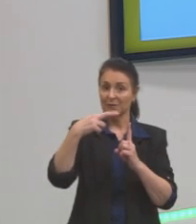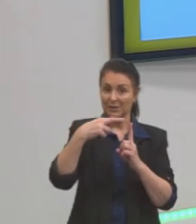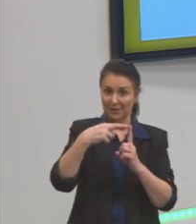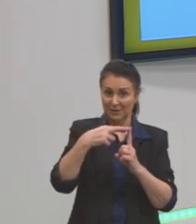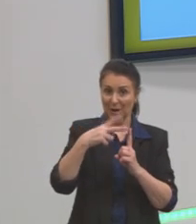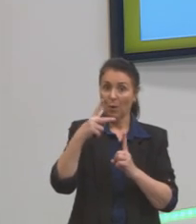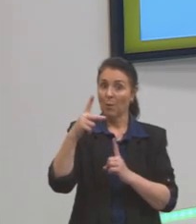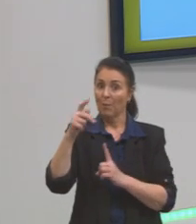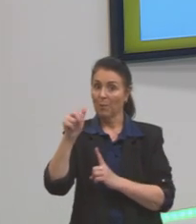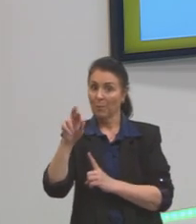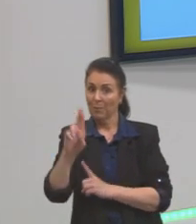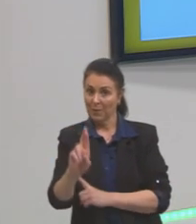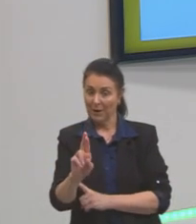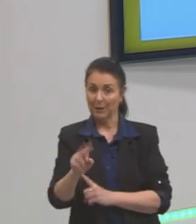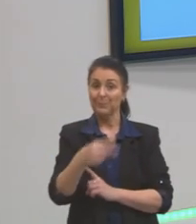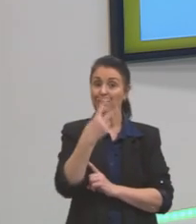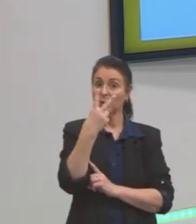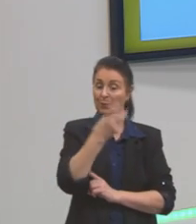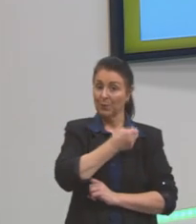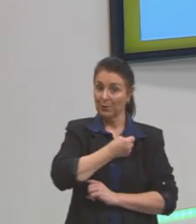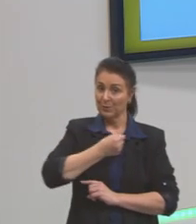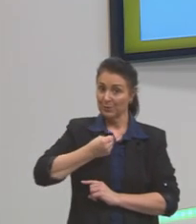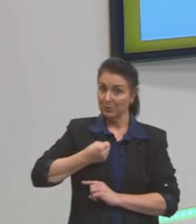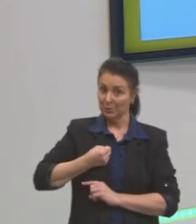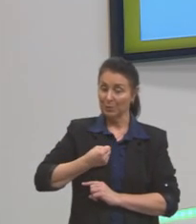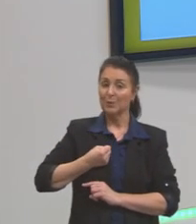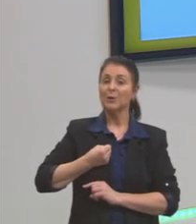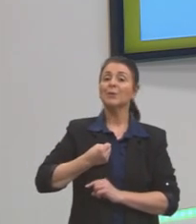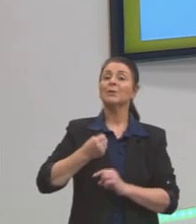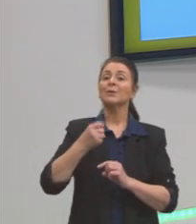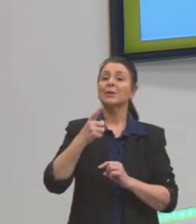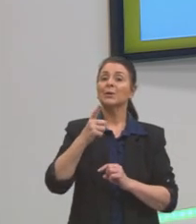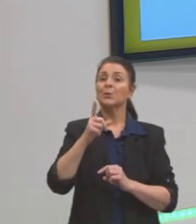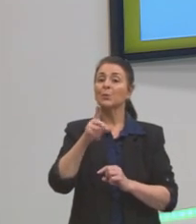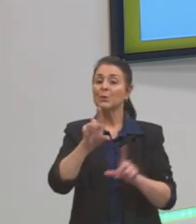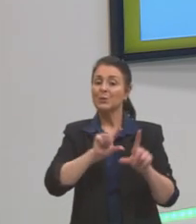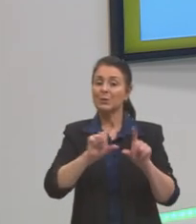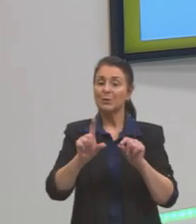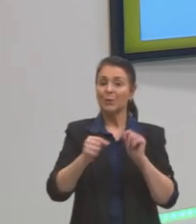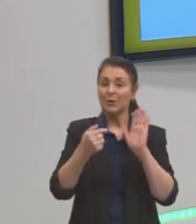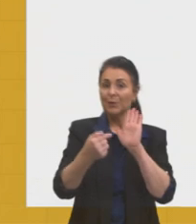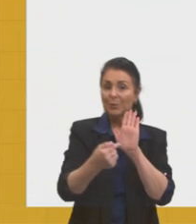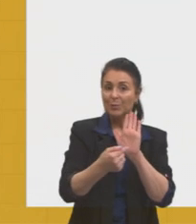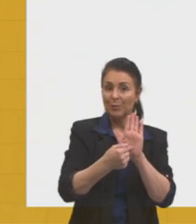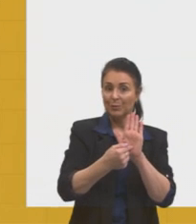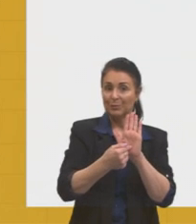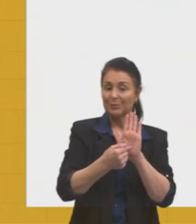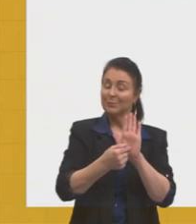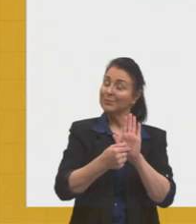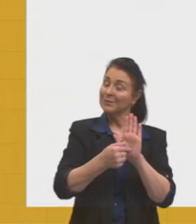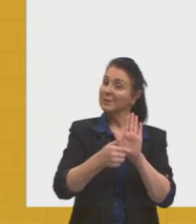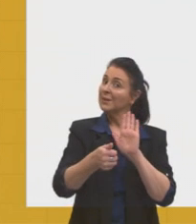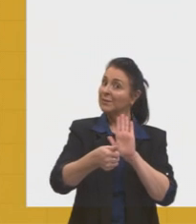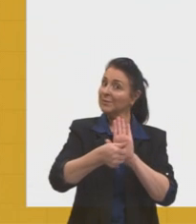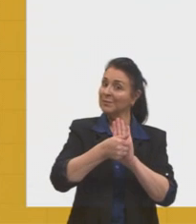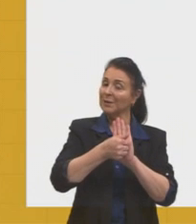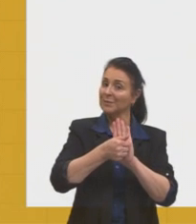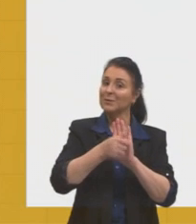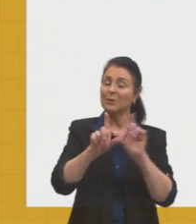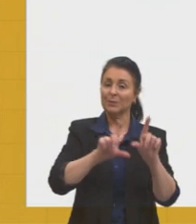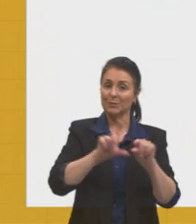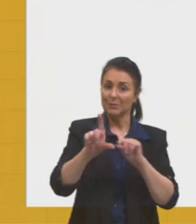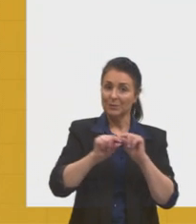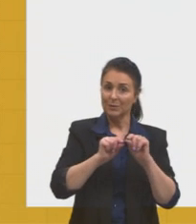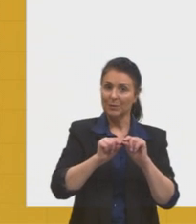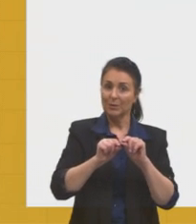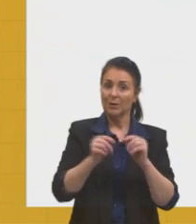ordenado, de dois números reais, eu posso definir um ponto e esse ponto é um ponto A. Aqui, então,